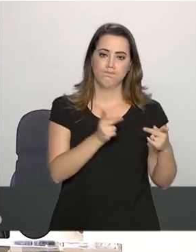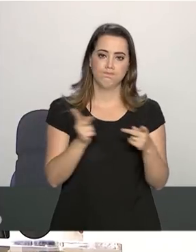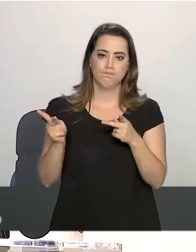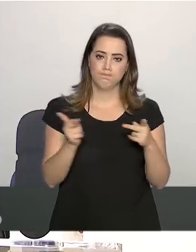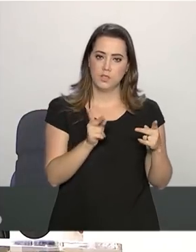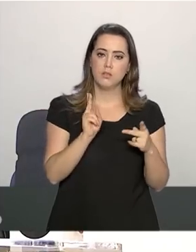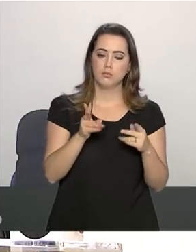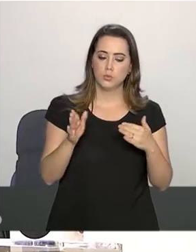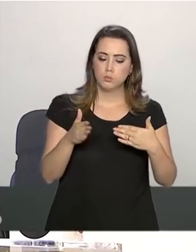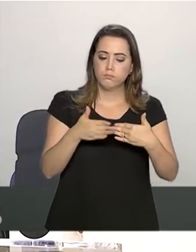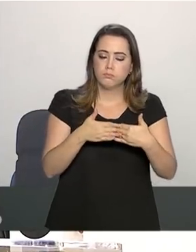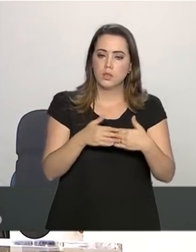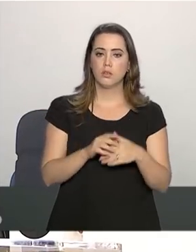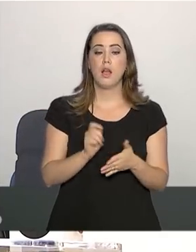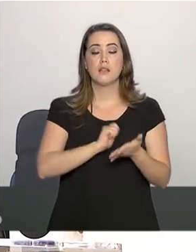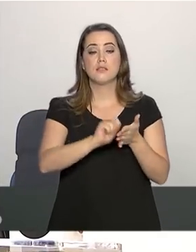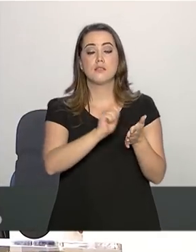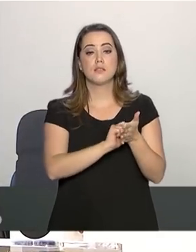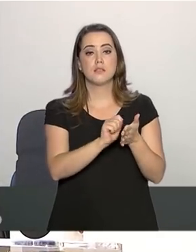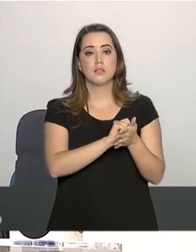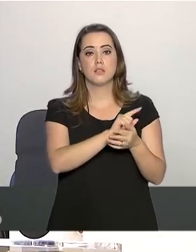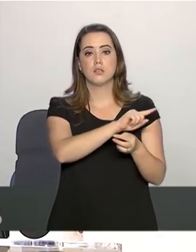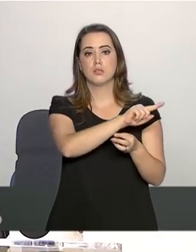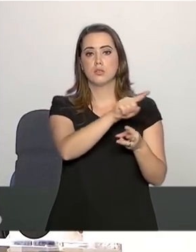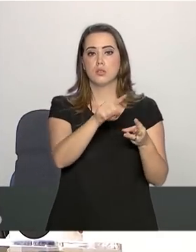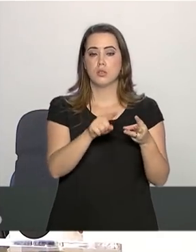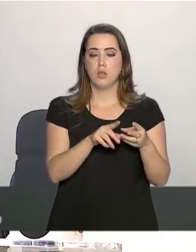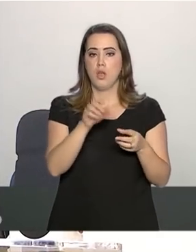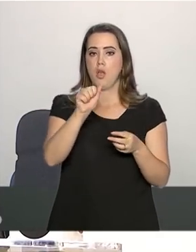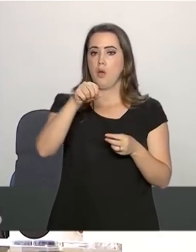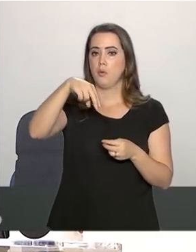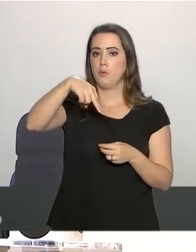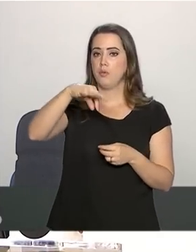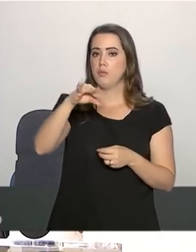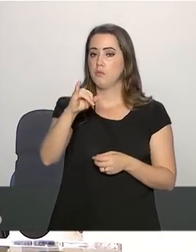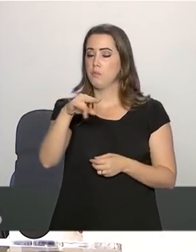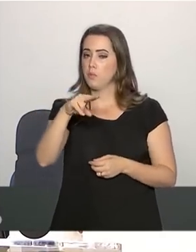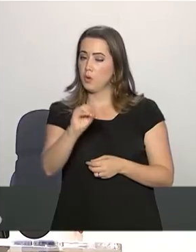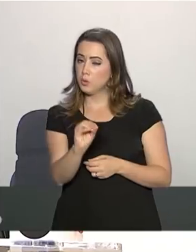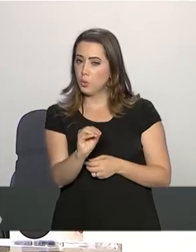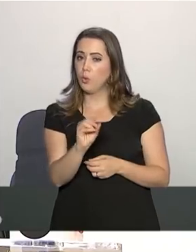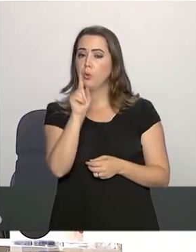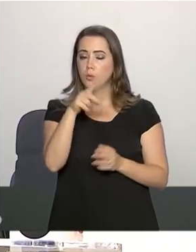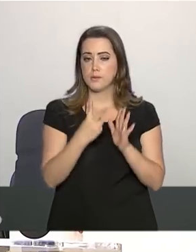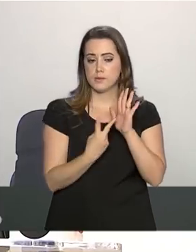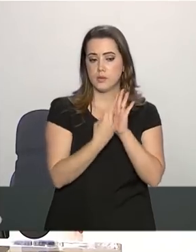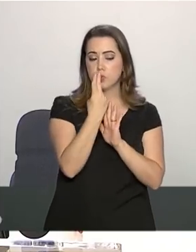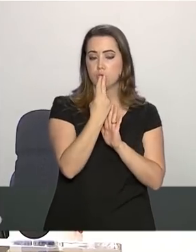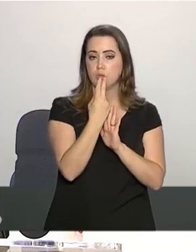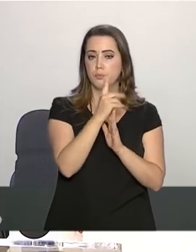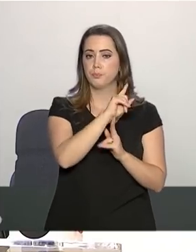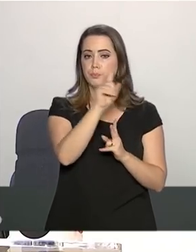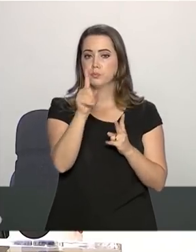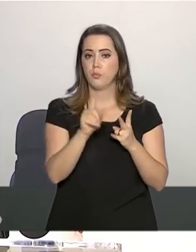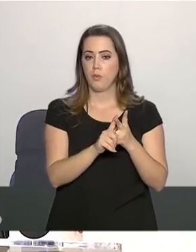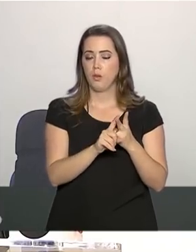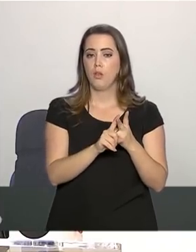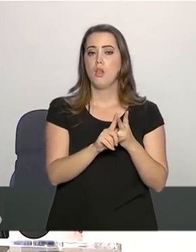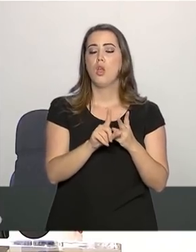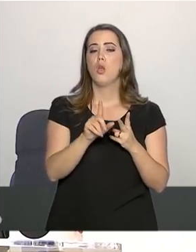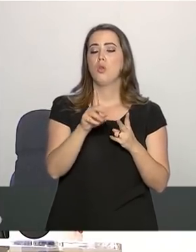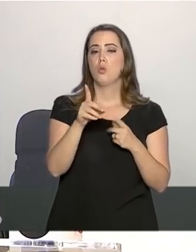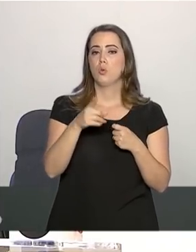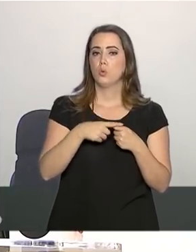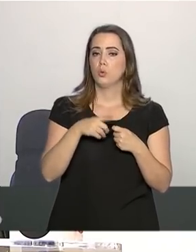o boletim os doutores Antônio Luiz Macedo, cirurgião, doutor Leandro